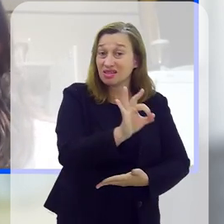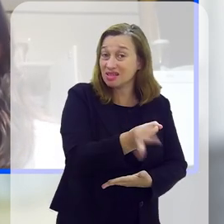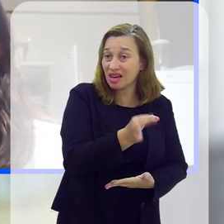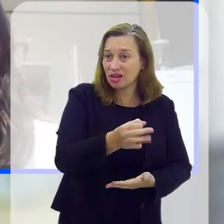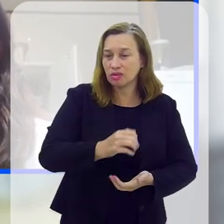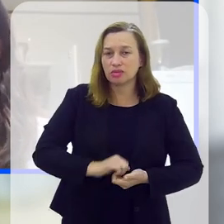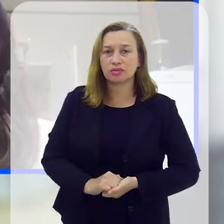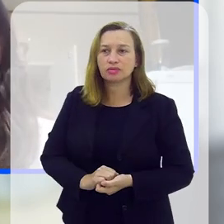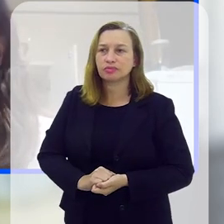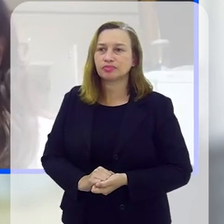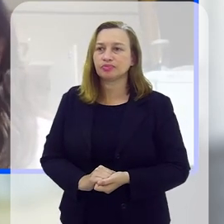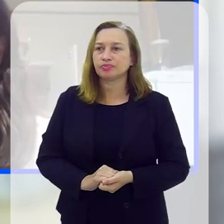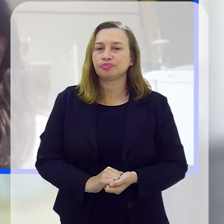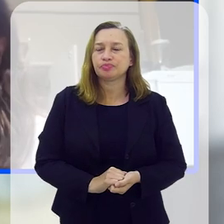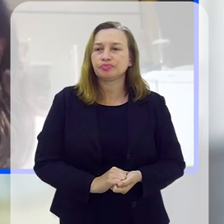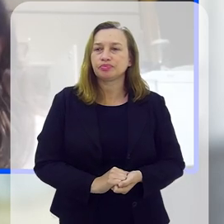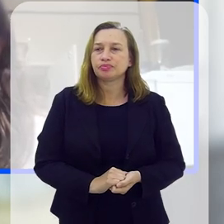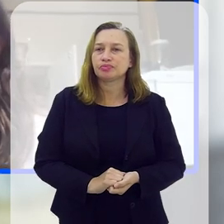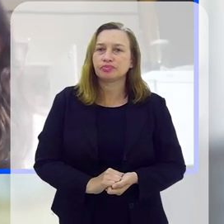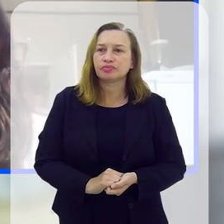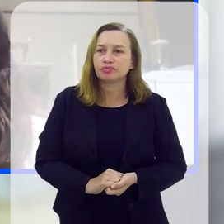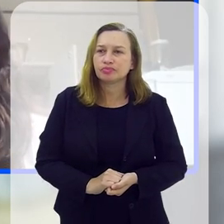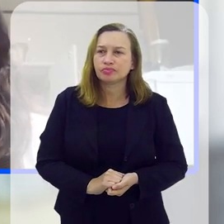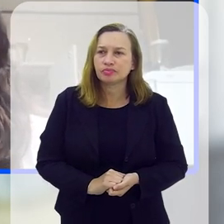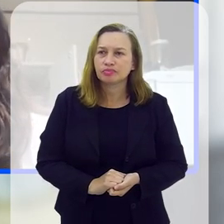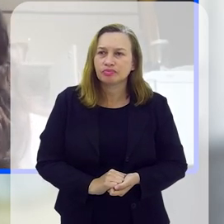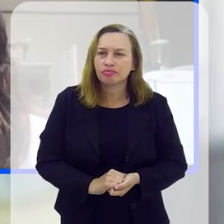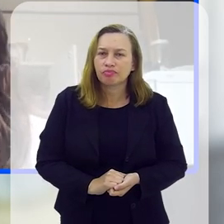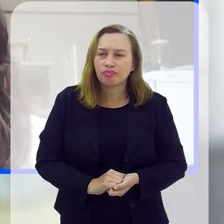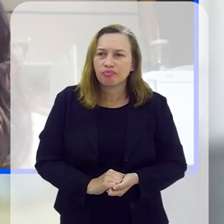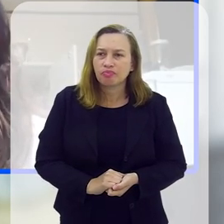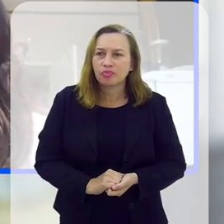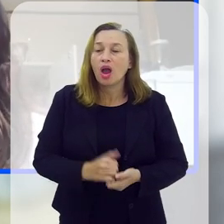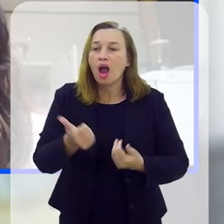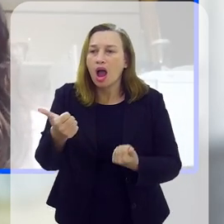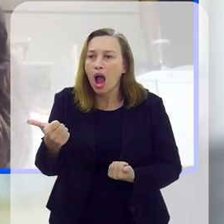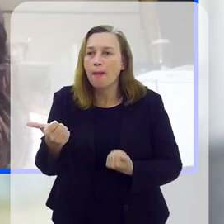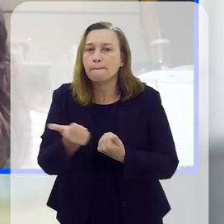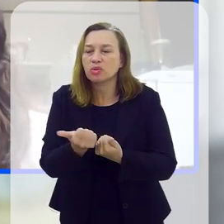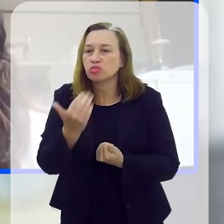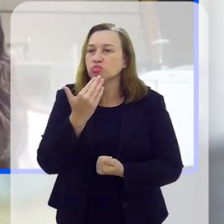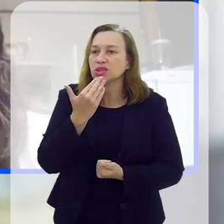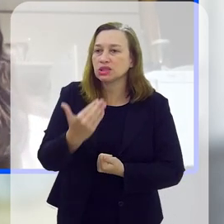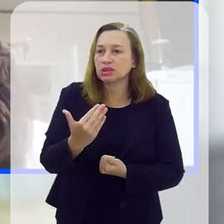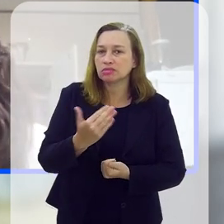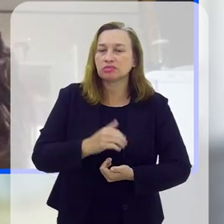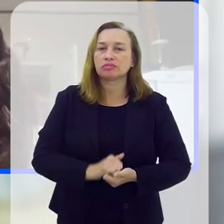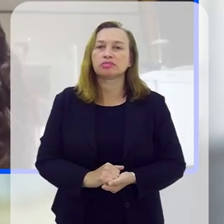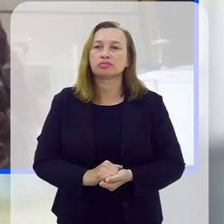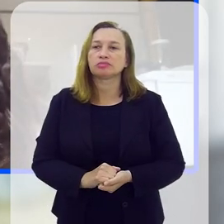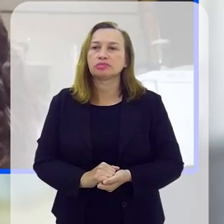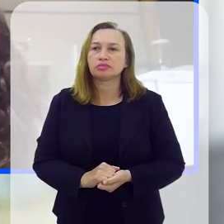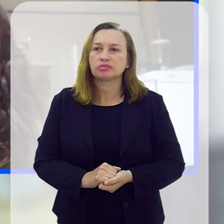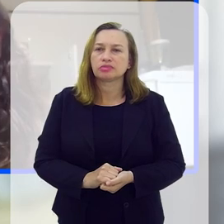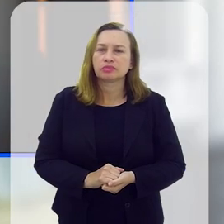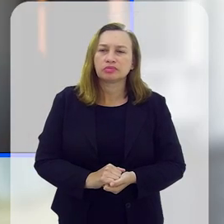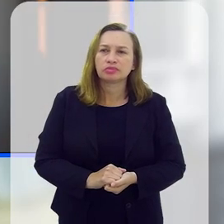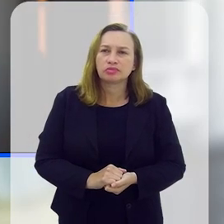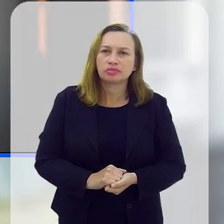de forma que haja uma efetividade, que essa mulher consiga sair, tenha o devido apoio para sair da situação de violência.